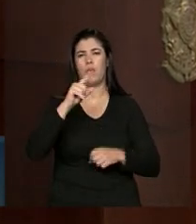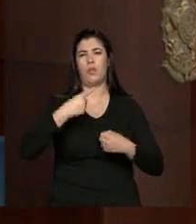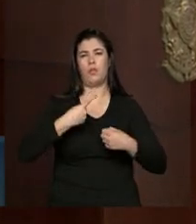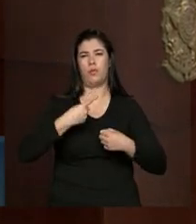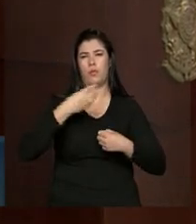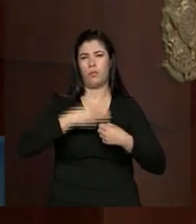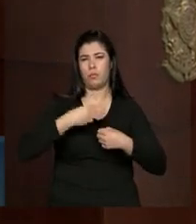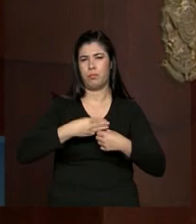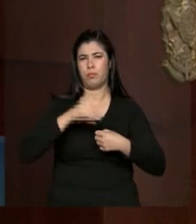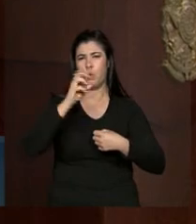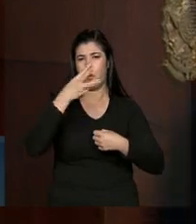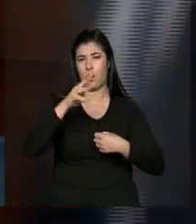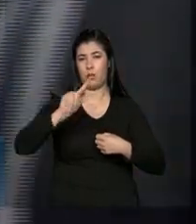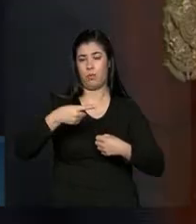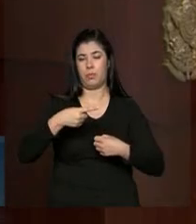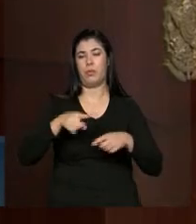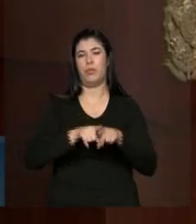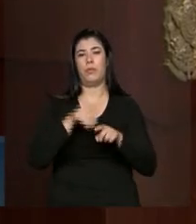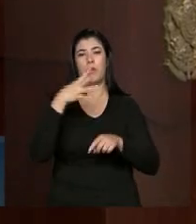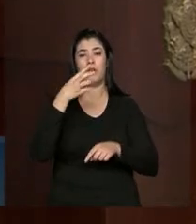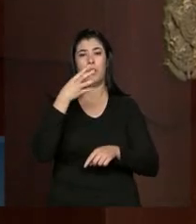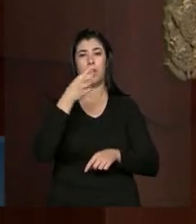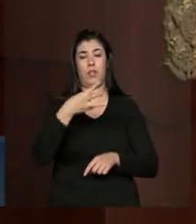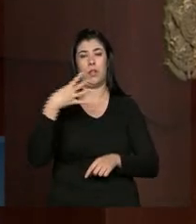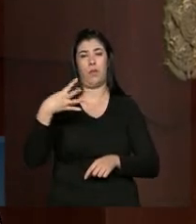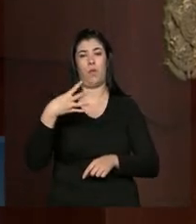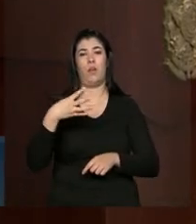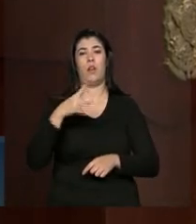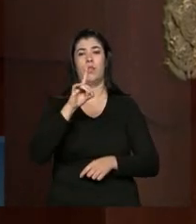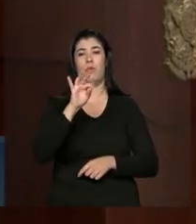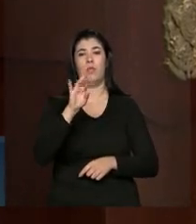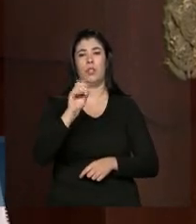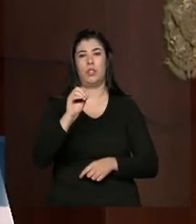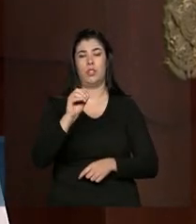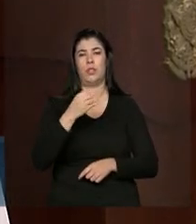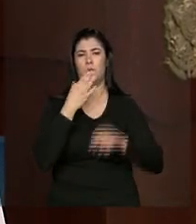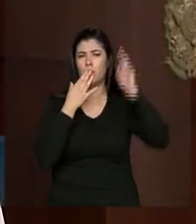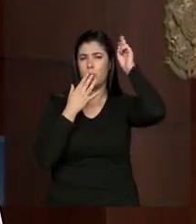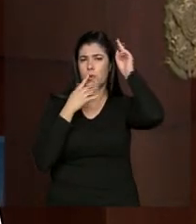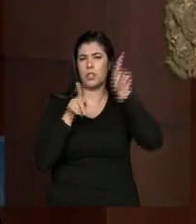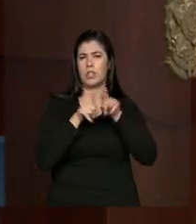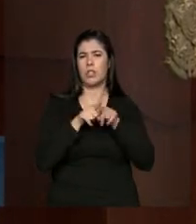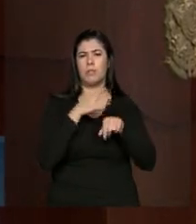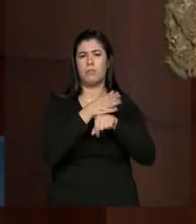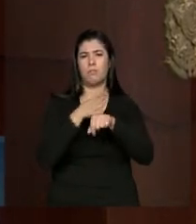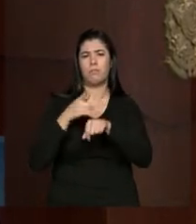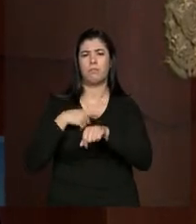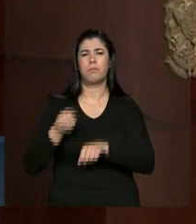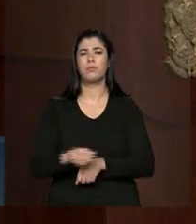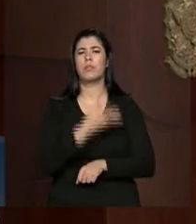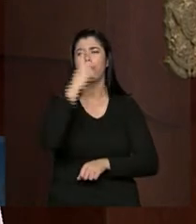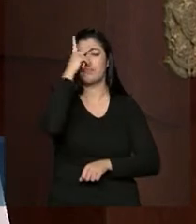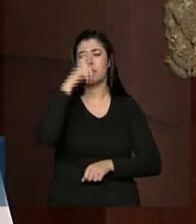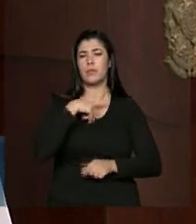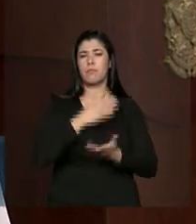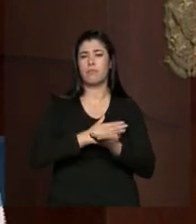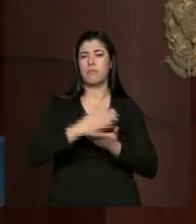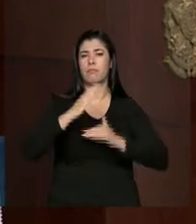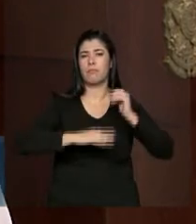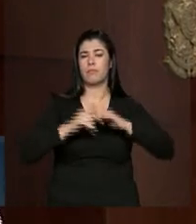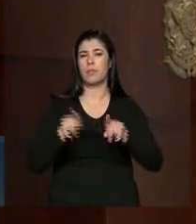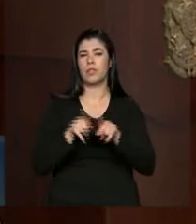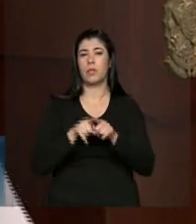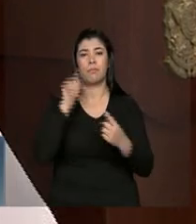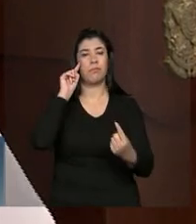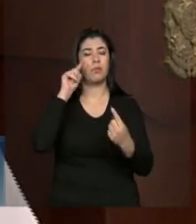distritos indígenas. A estimativa é de que 63 milhões de pessoas estejam sendo alcançadas pela iniciativa. E um